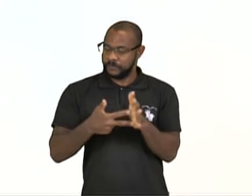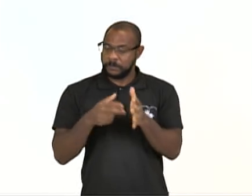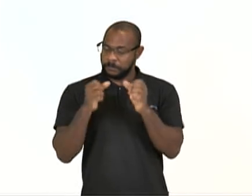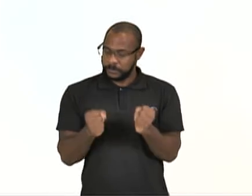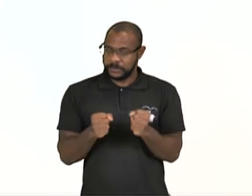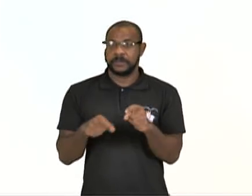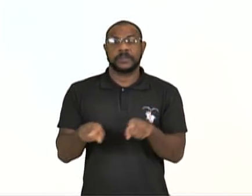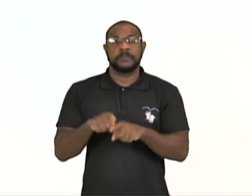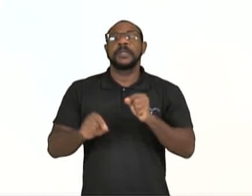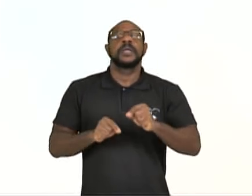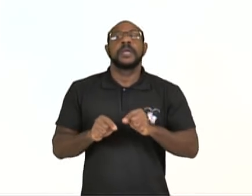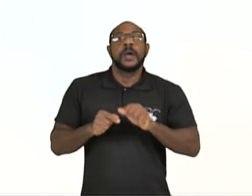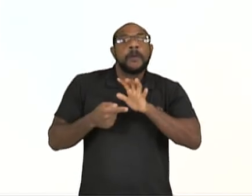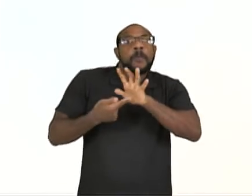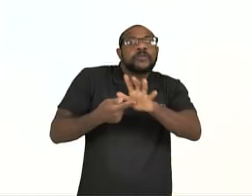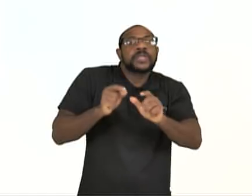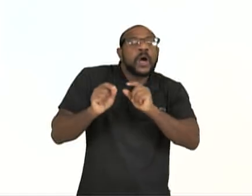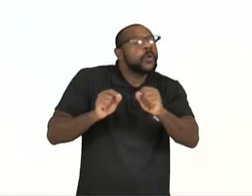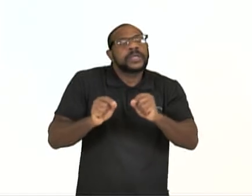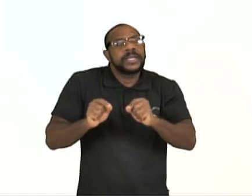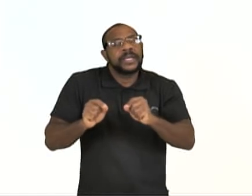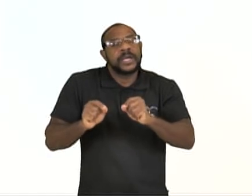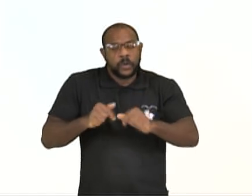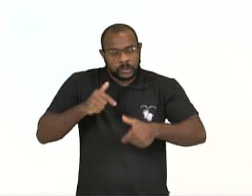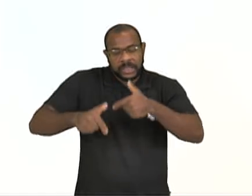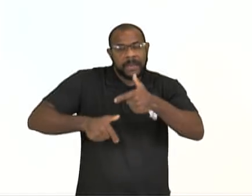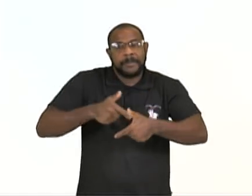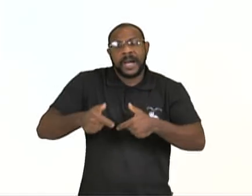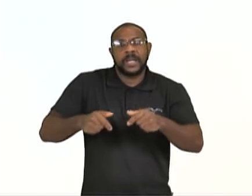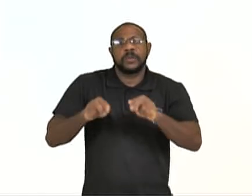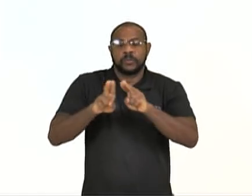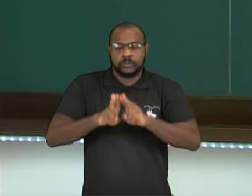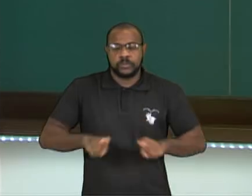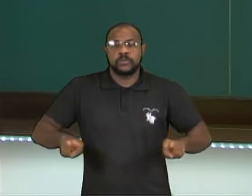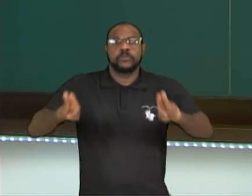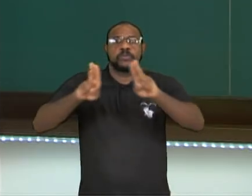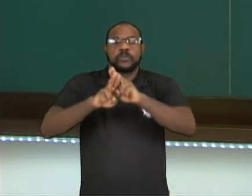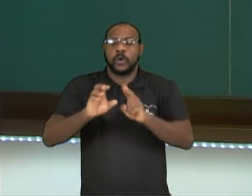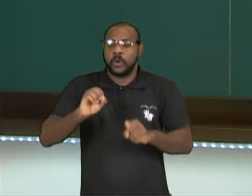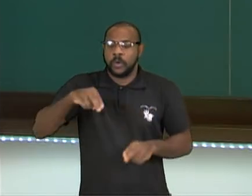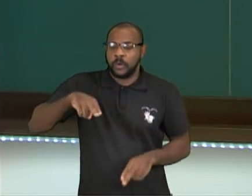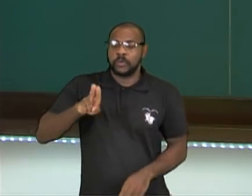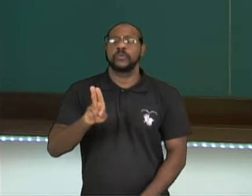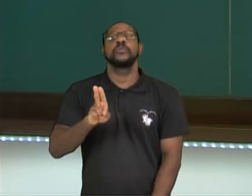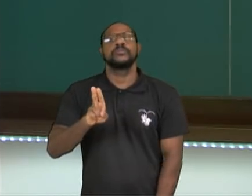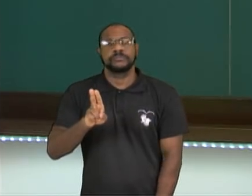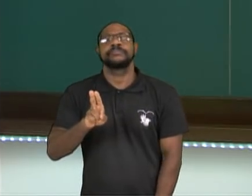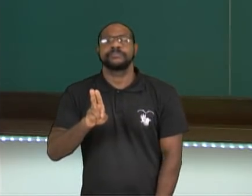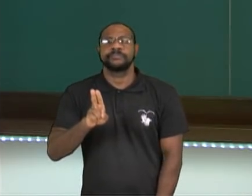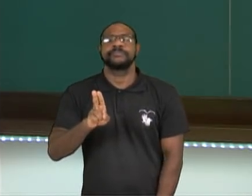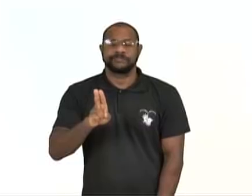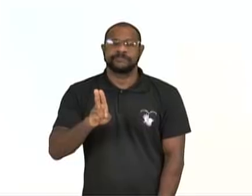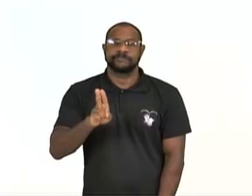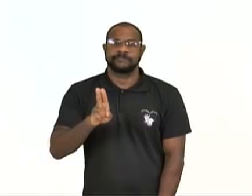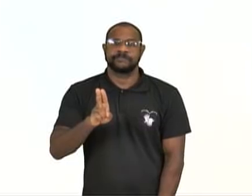Dimensionar o papel da ONU na política mundial. Quem é a ONU? O que é a ONU? O que a ONU faz?